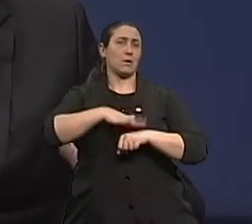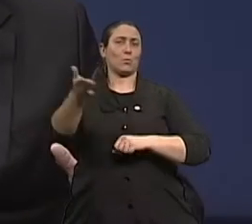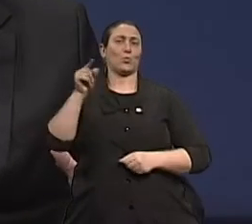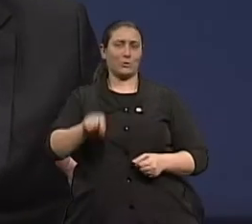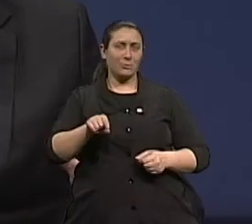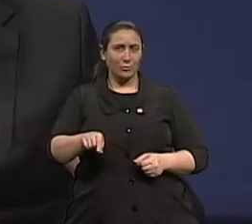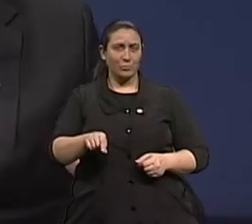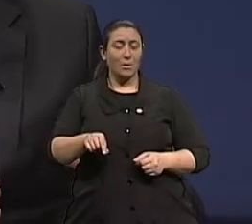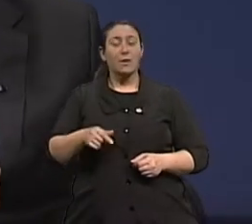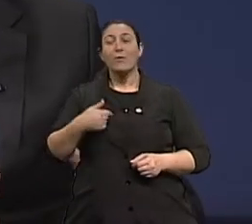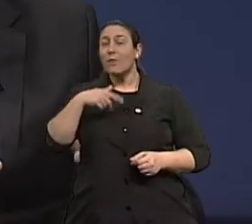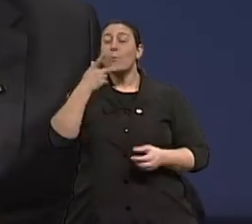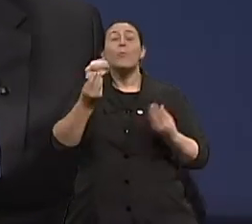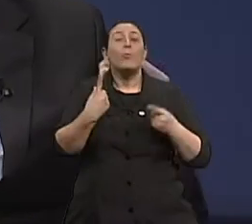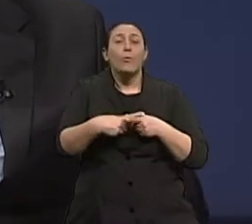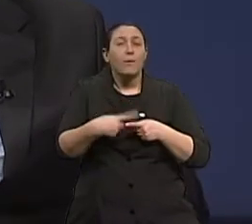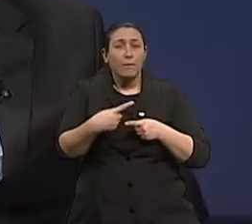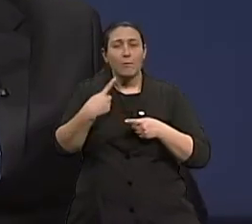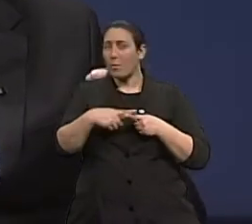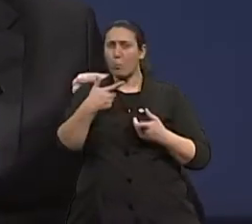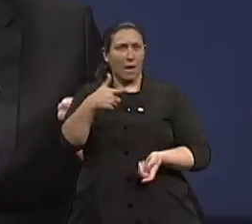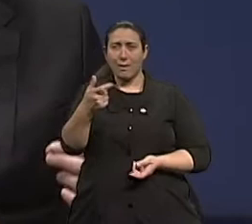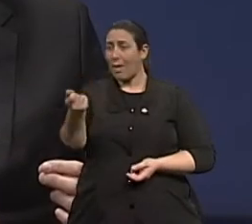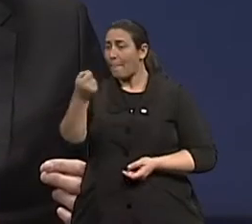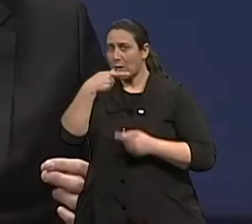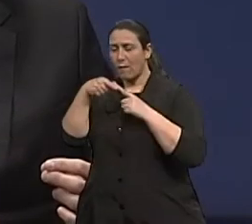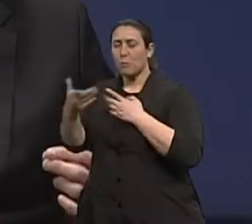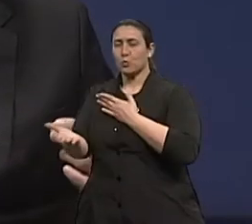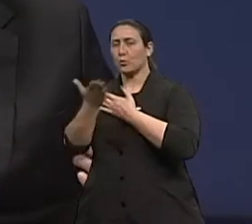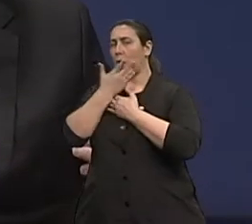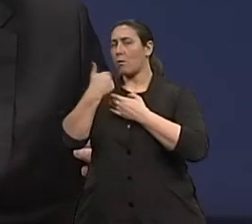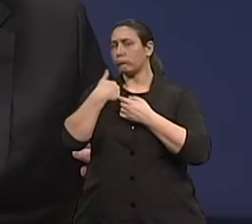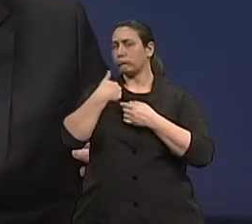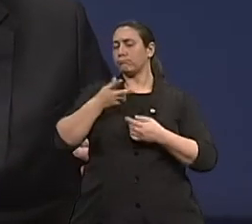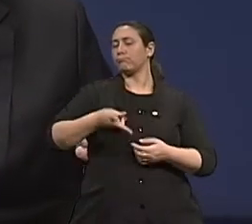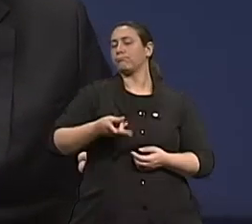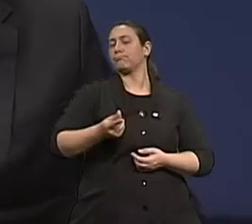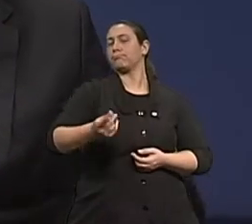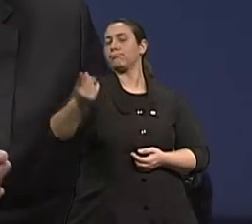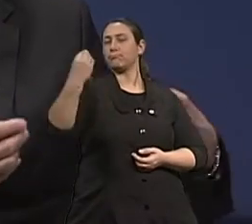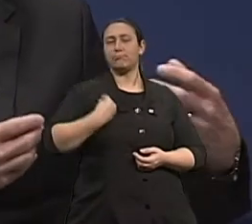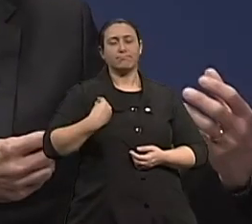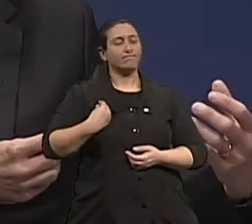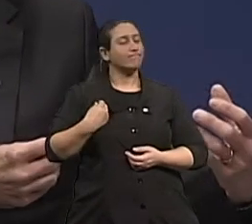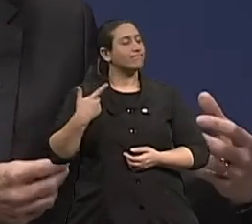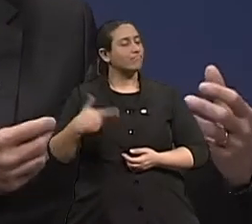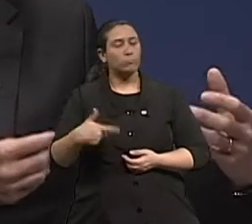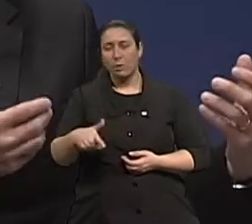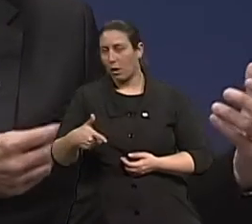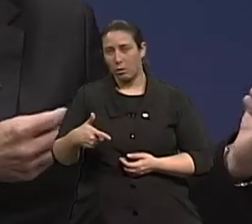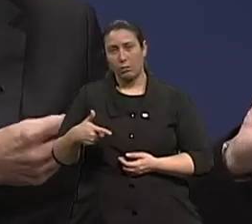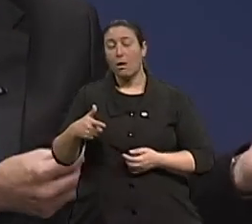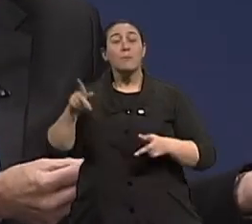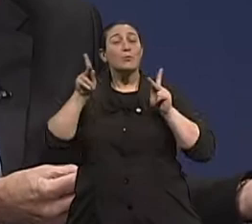genericamente falando, não tem nenhum remédio mágico que eu possa utilizar, não existe isso. Então, assim, existem as pessoas que têm muita